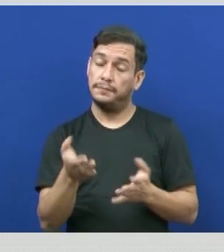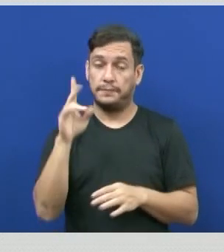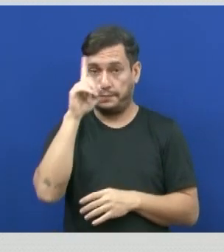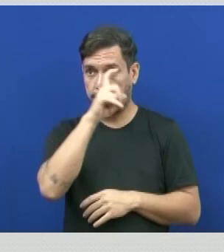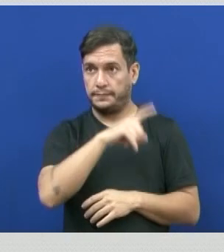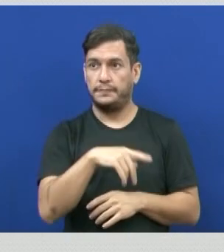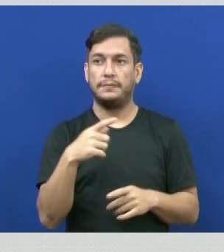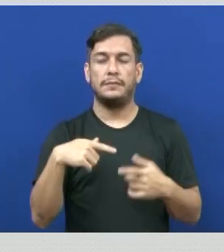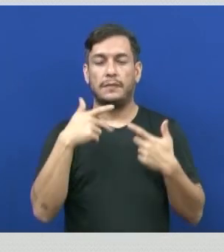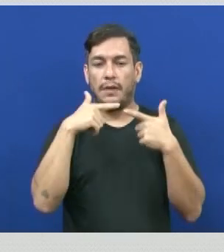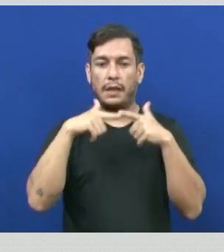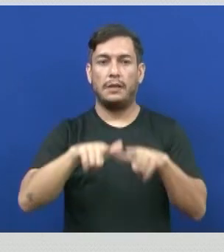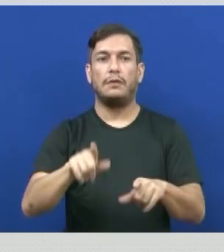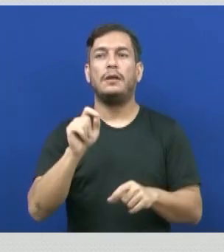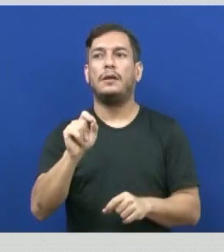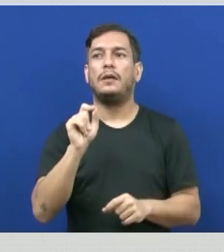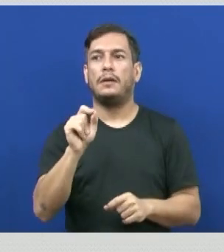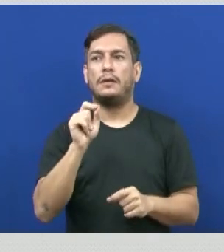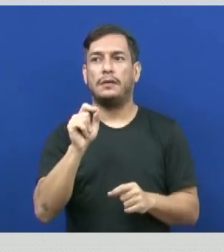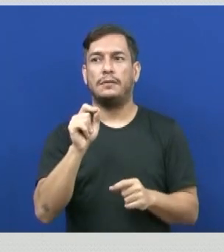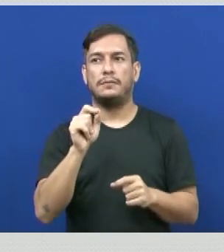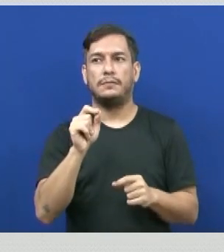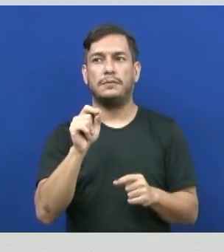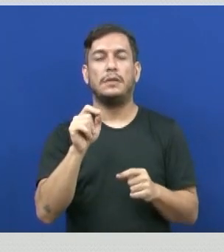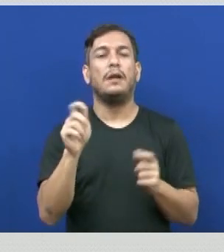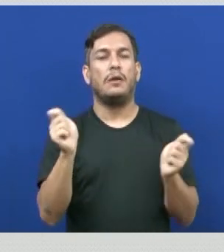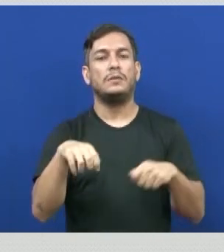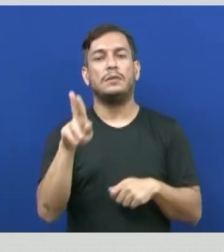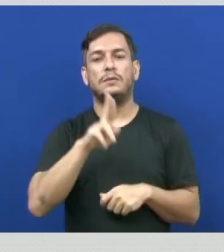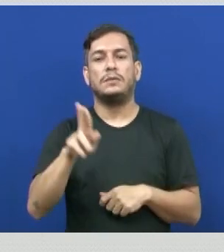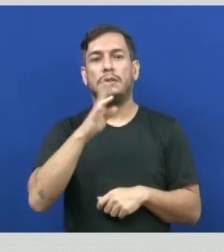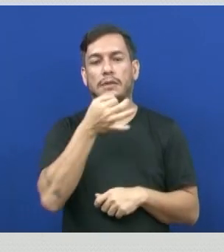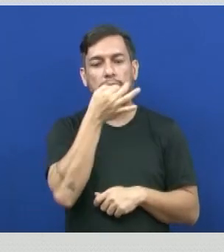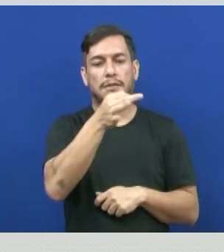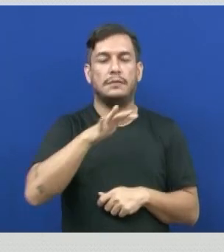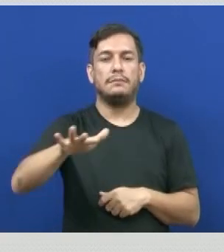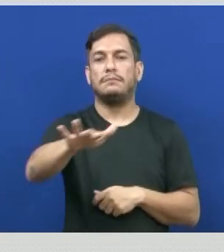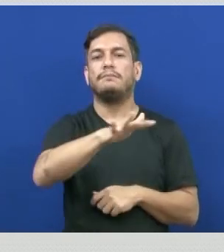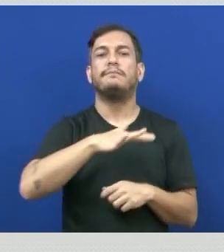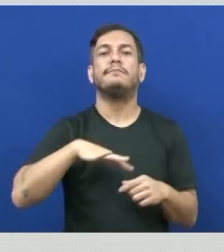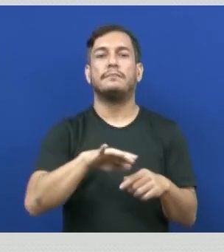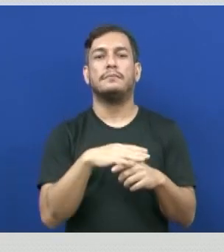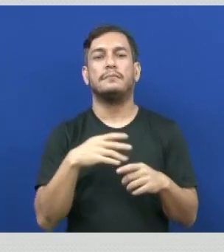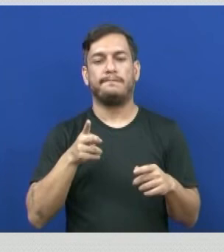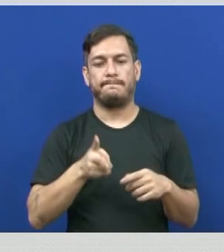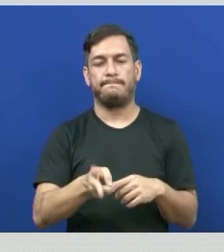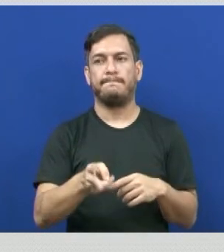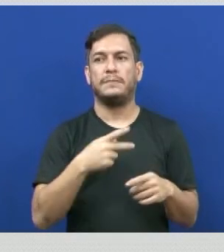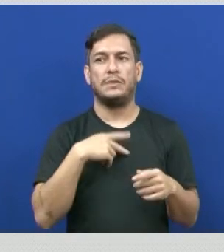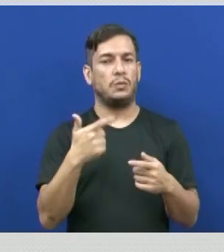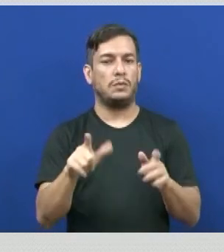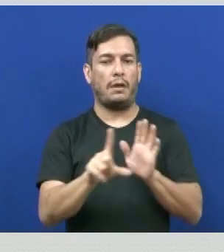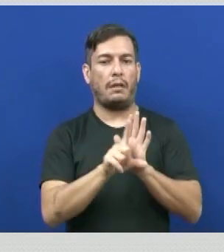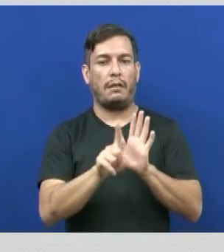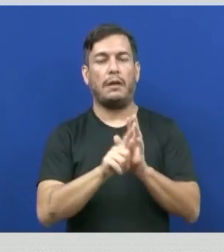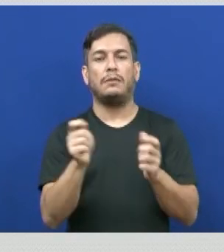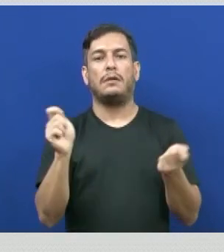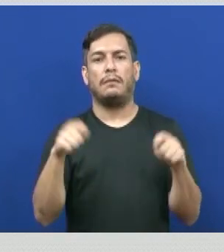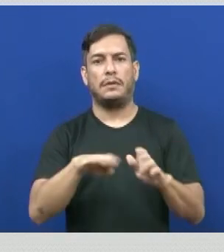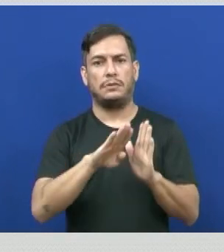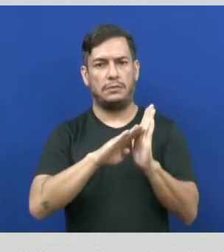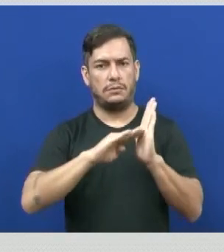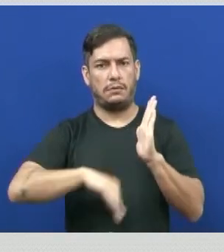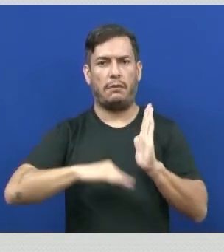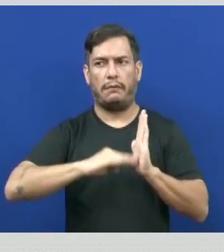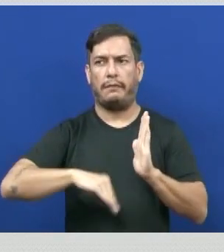a língua é uma ferramenta democrática e assim deve permanecer. Portanto, não há lei que seja capaz de abolir o